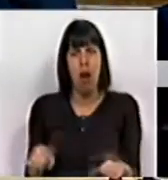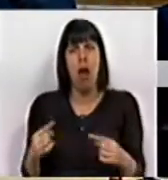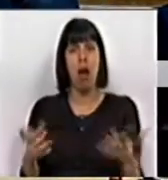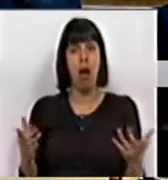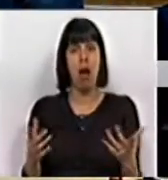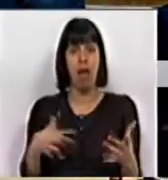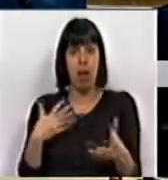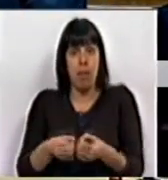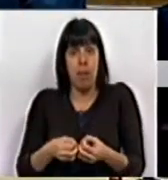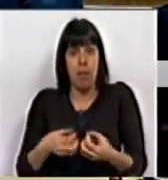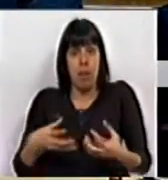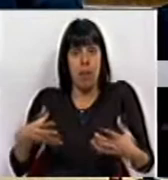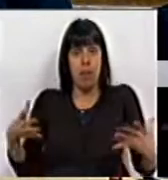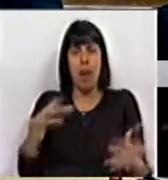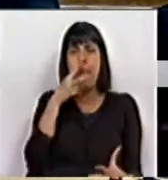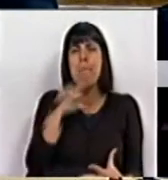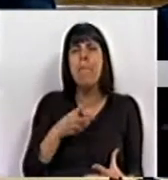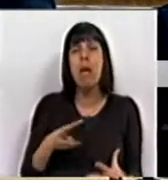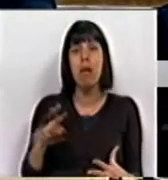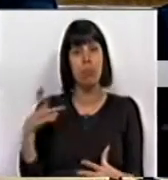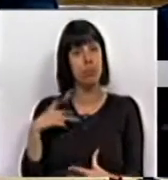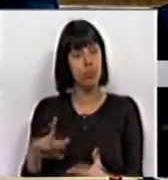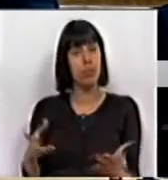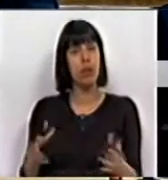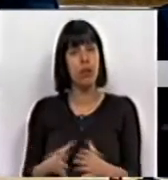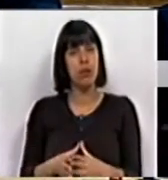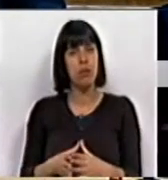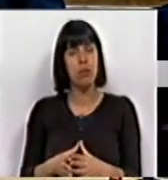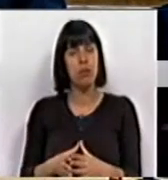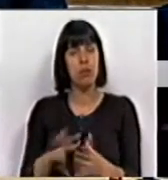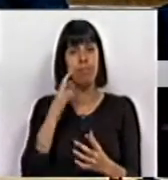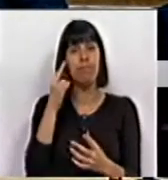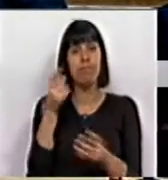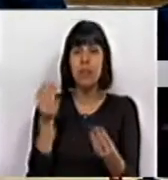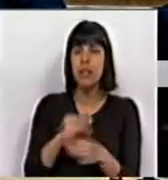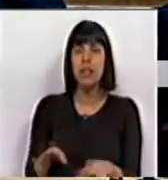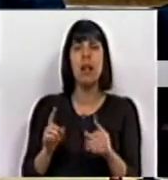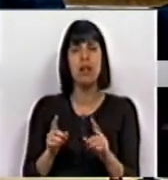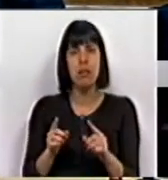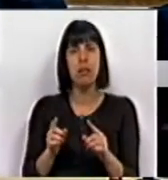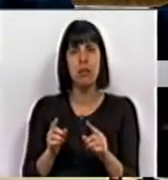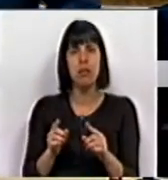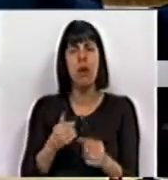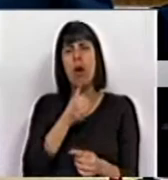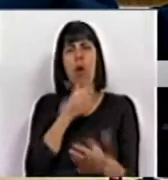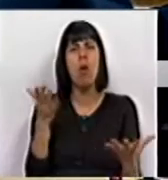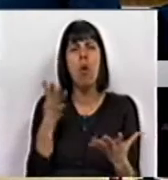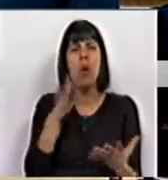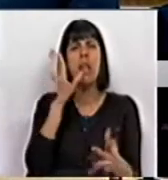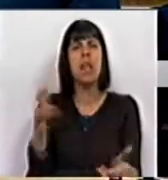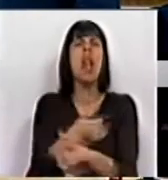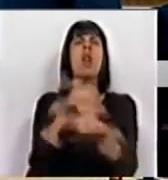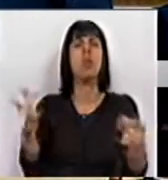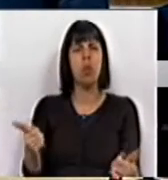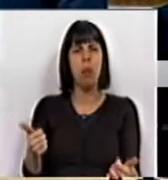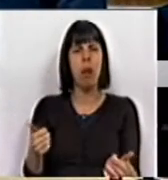atingido milhões de portugueses, particularmente crianças. Como é que pode dizer que está